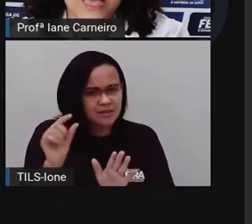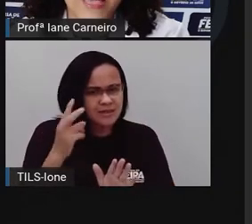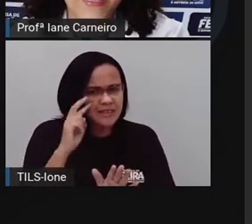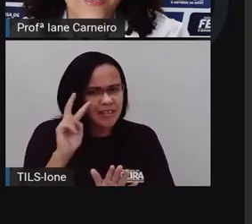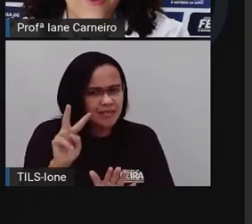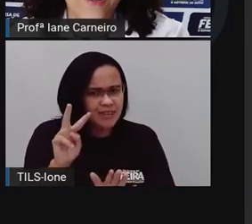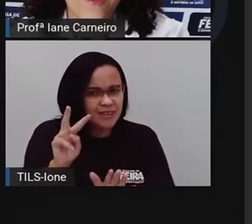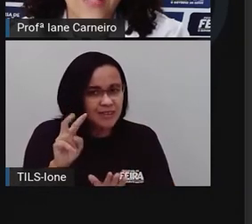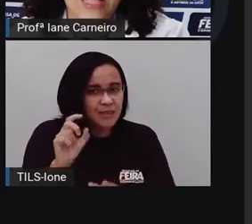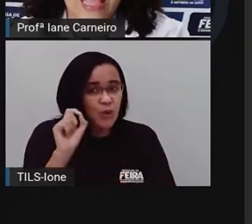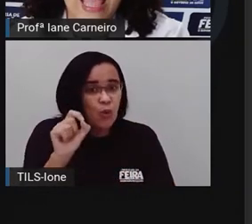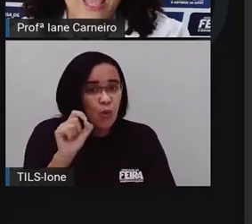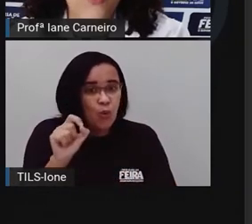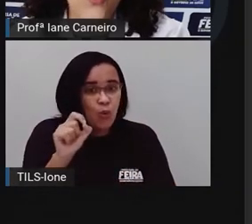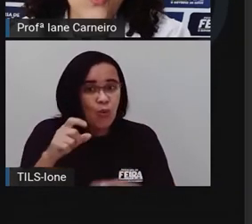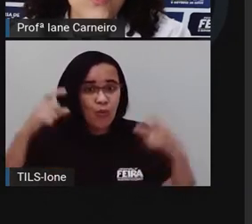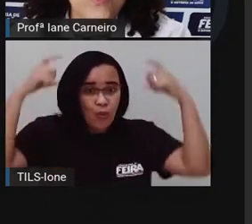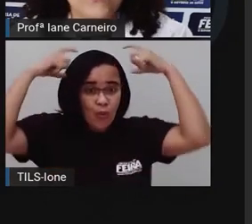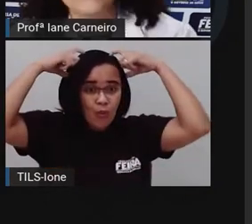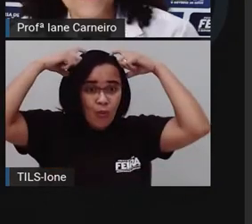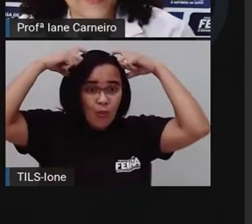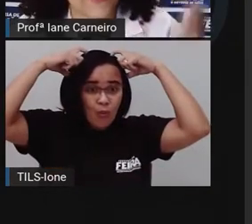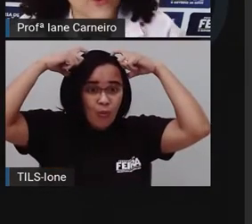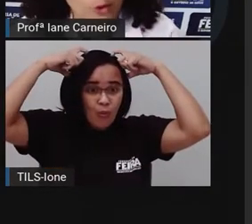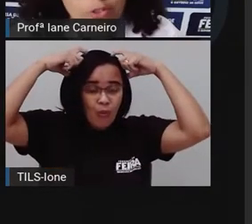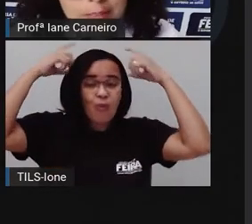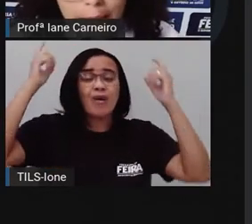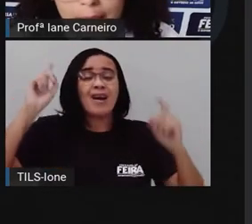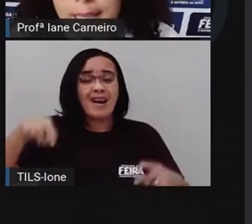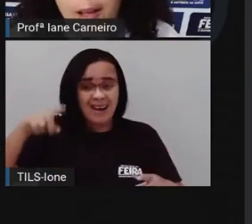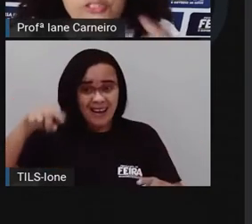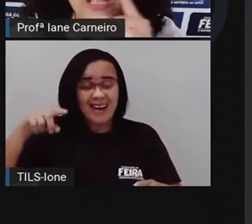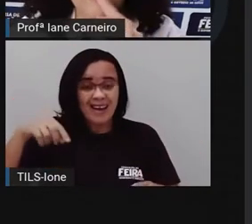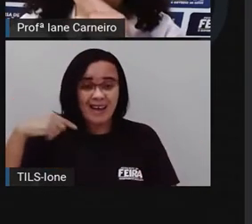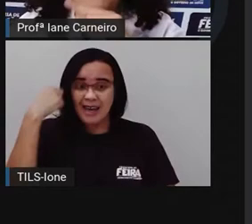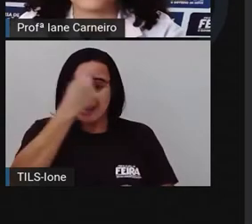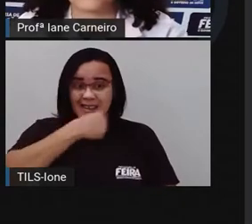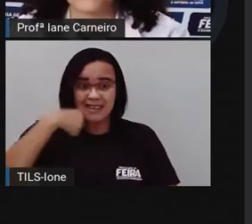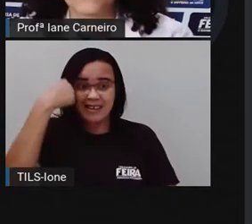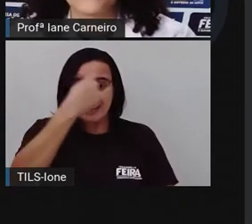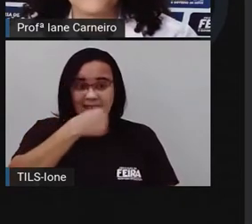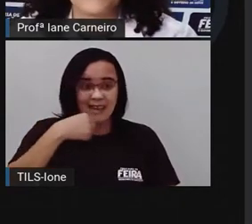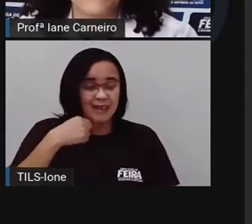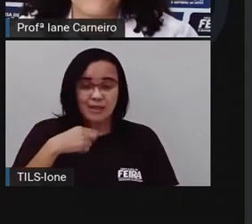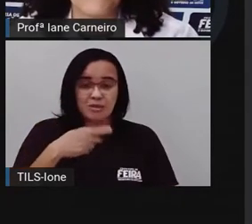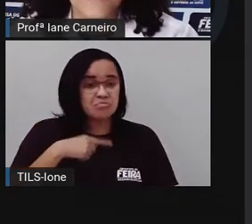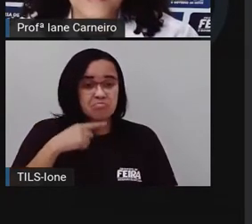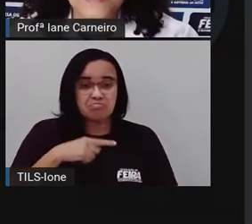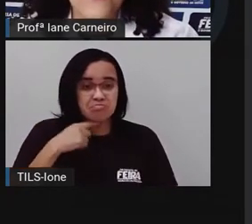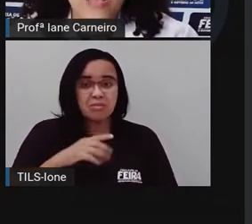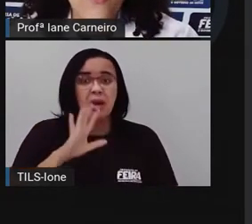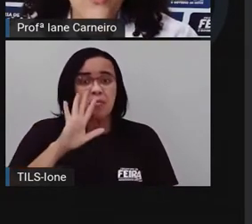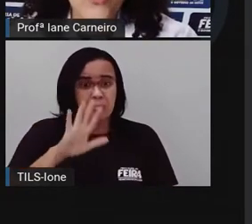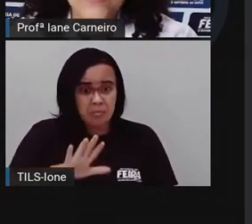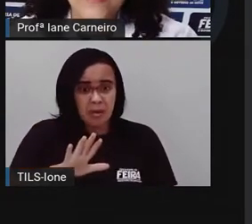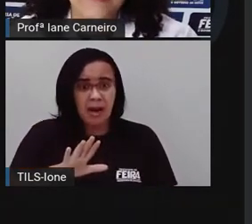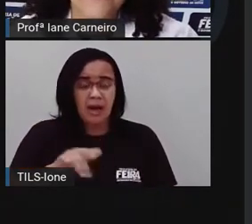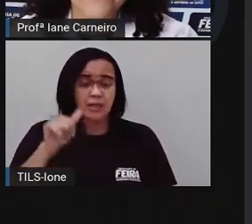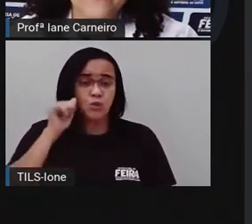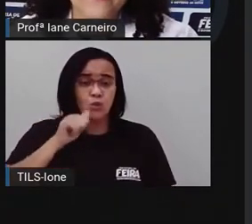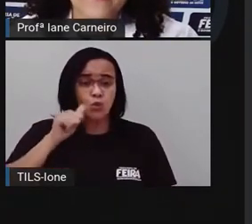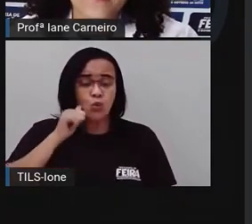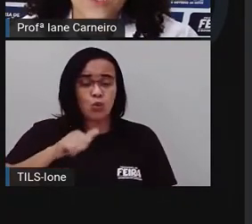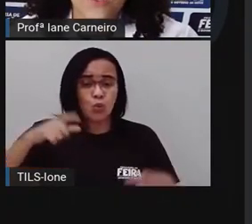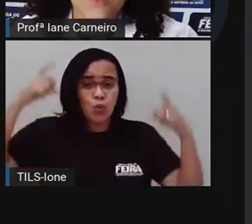E aí, ó, é um urso. Não dá para ver o rosto dela, né? Eu acho que é fêmea, se eu não me engano. Mas é uma ursa.